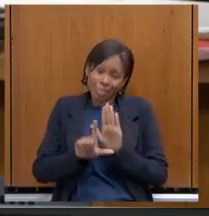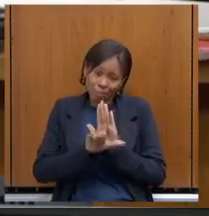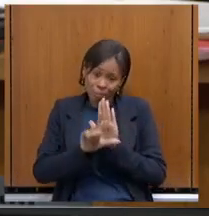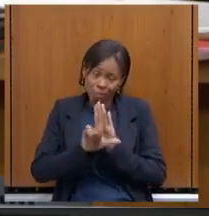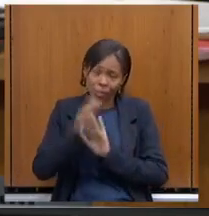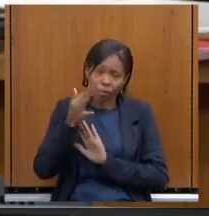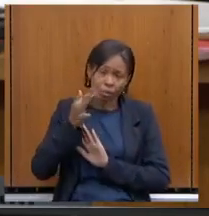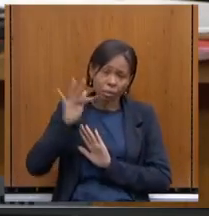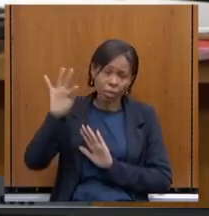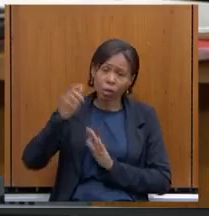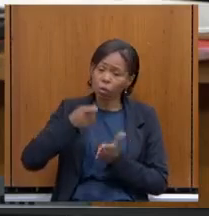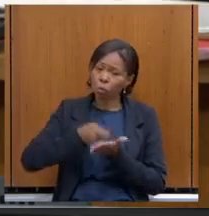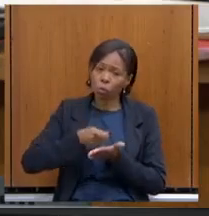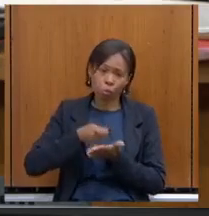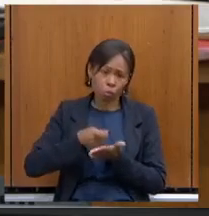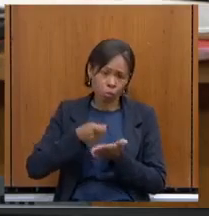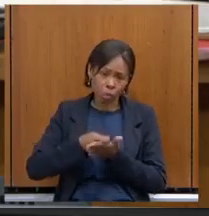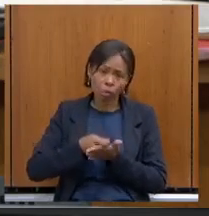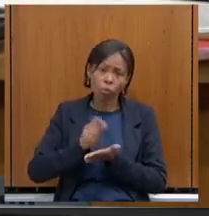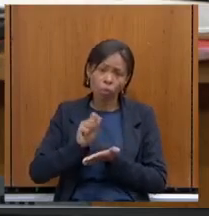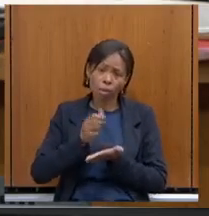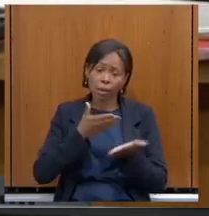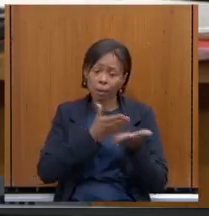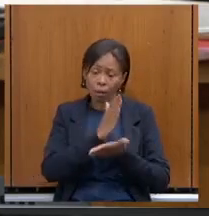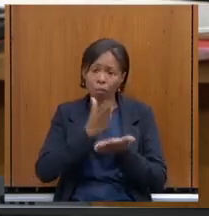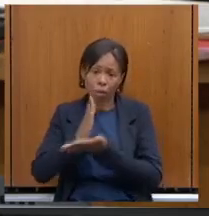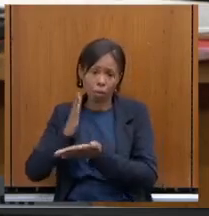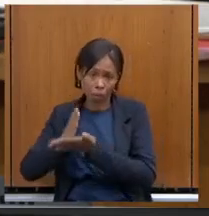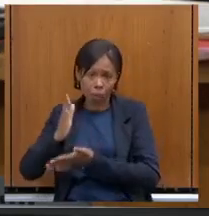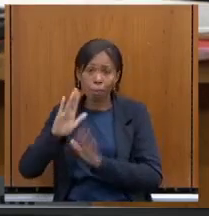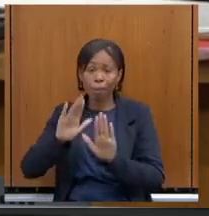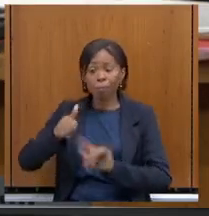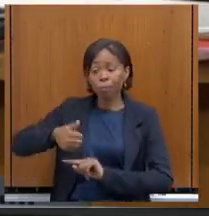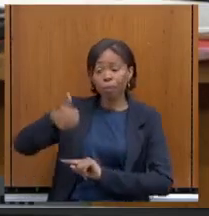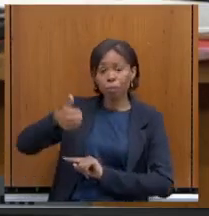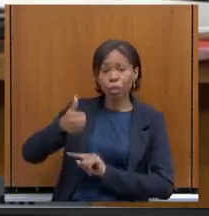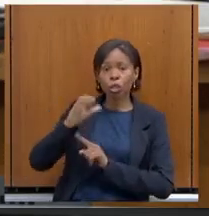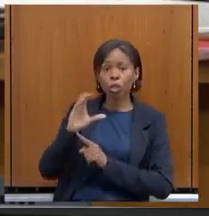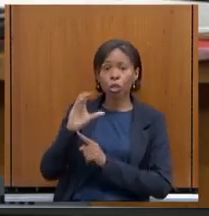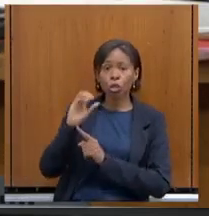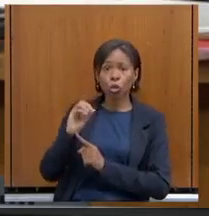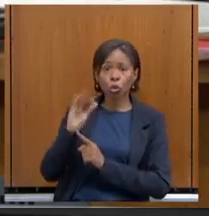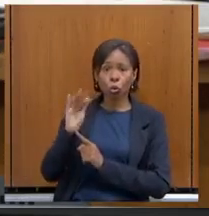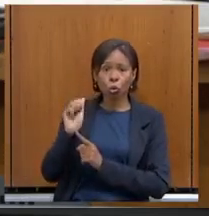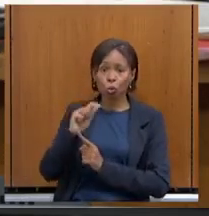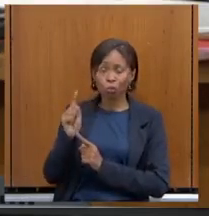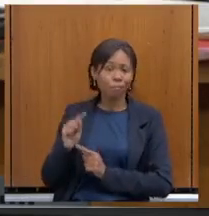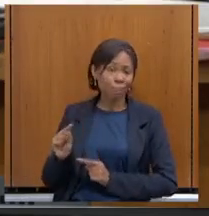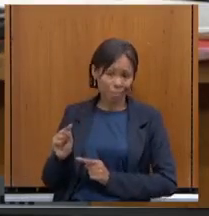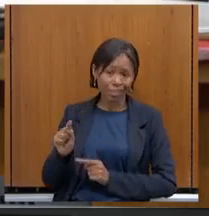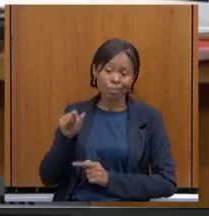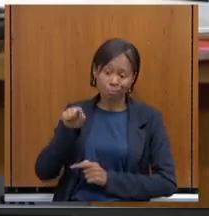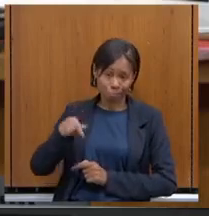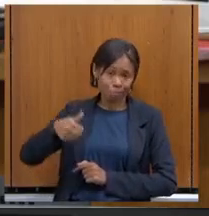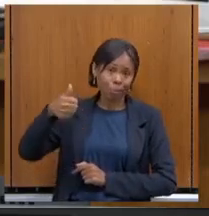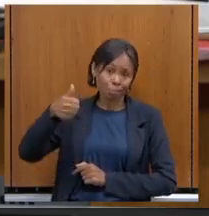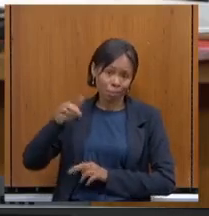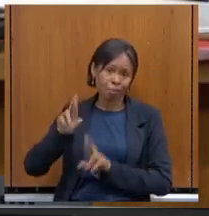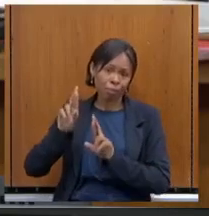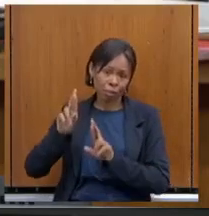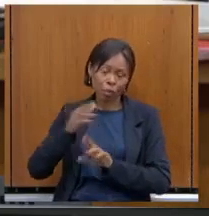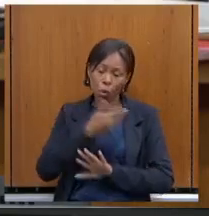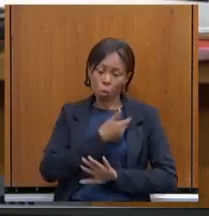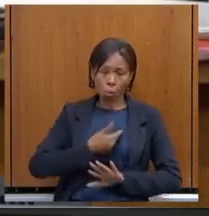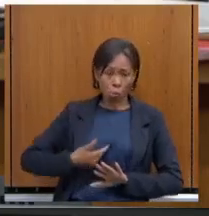aprovações, elas são necessárias, passar pelo CONFAS. O Estado, sim, se prontificou, se sensibilizou e levou a